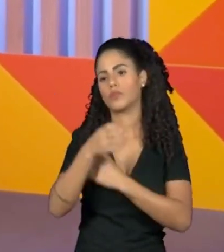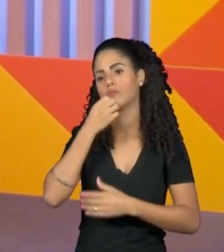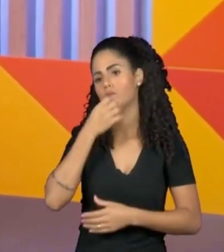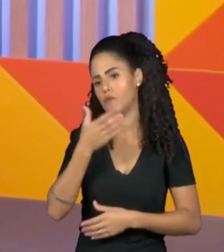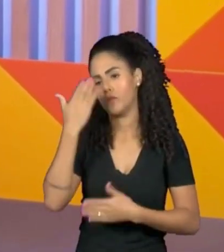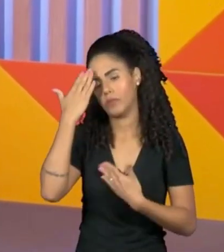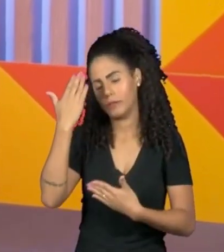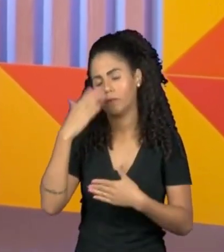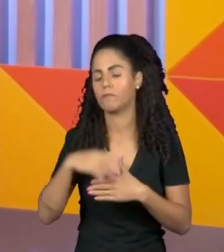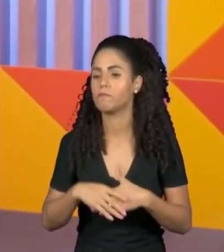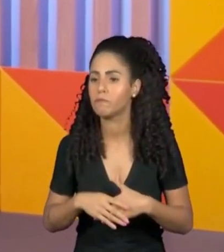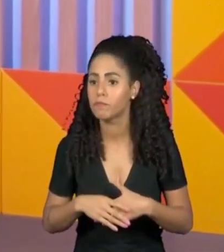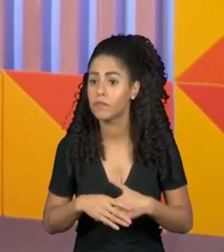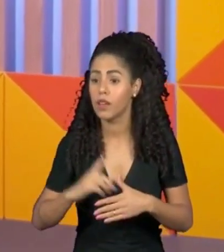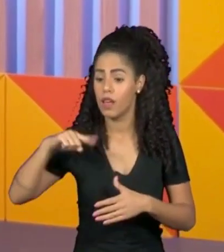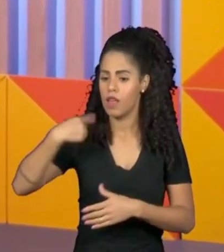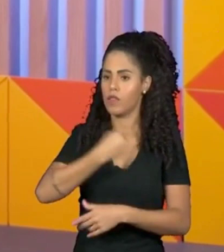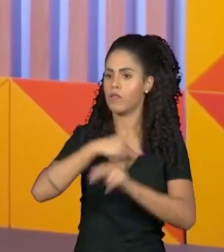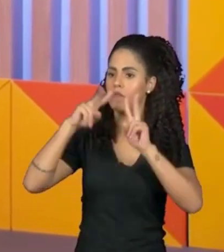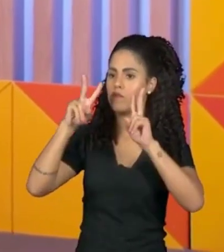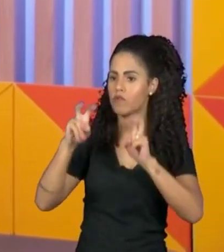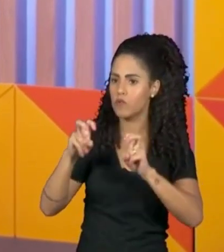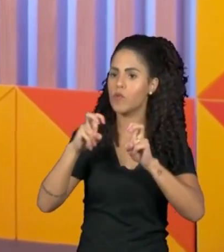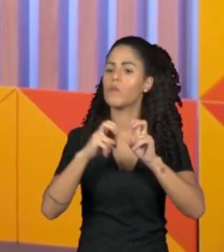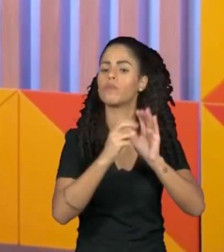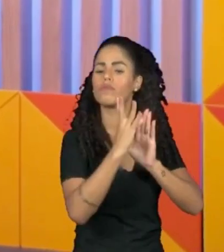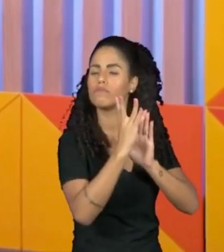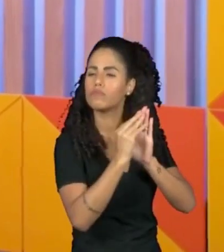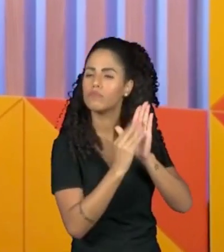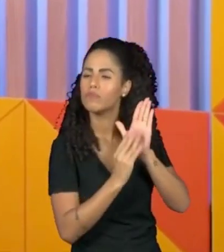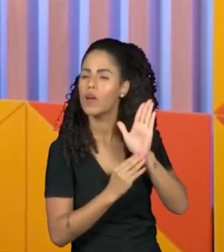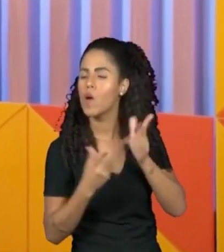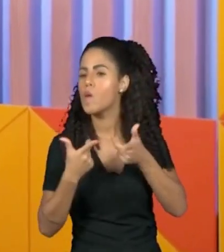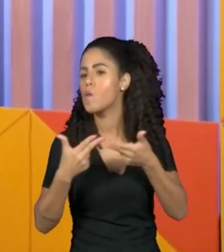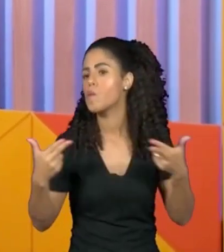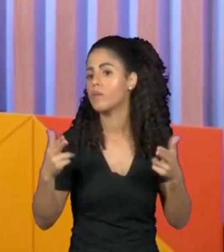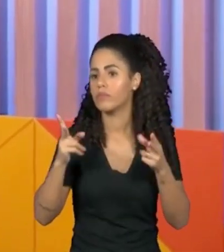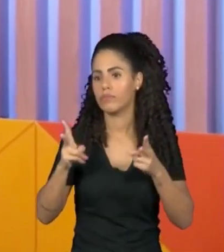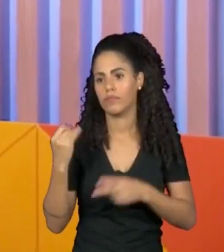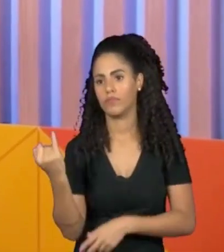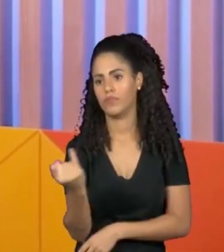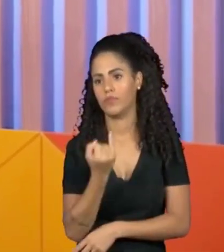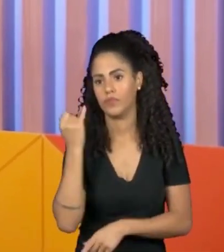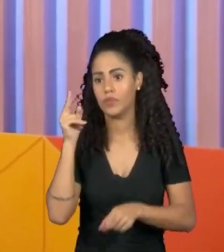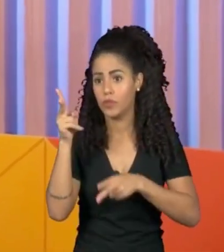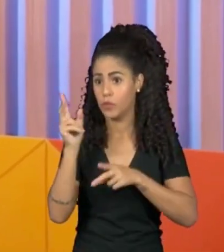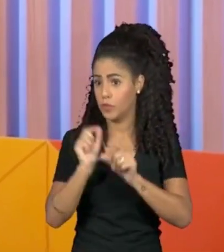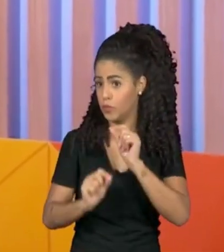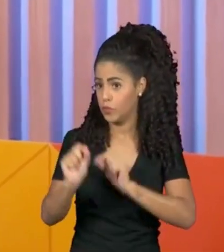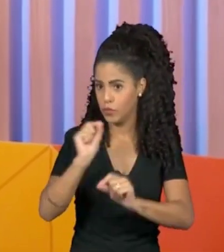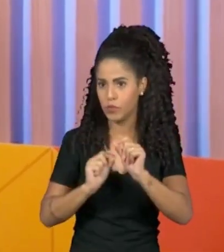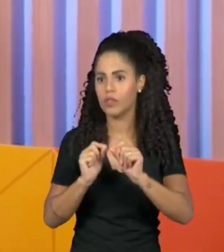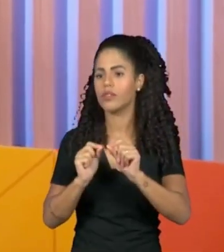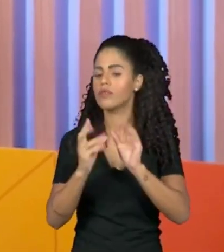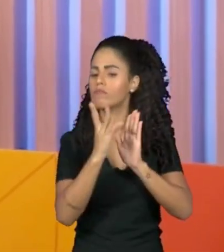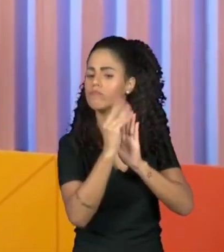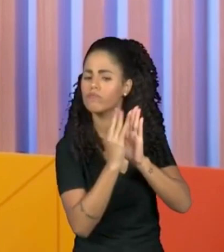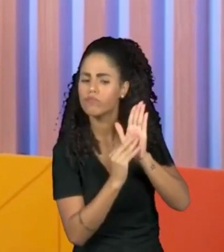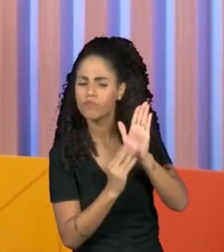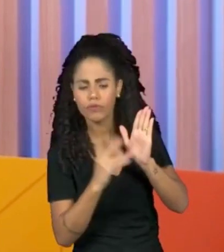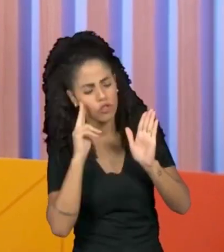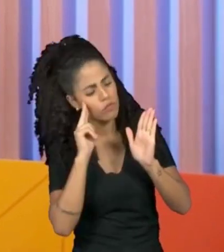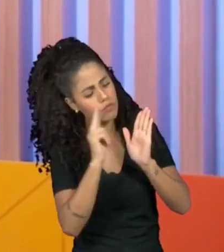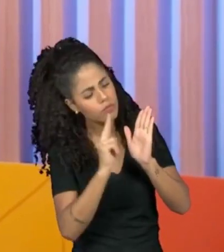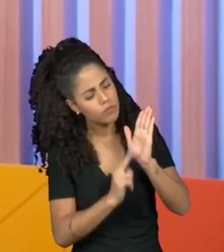porque quando a gente fala em determinados conceitos, eu acho que é sempre importante dizer que os conceitos, eles nos ajudam a nomear